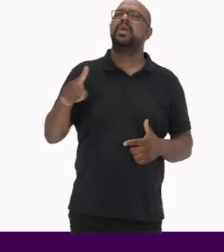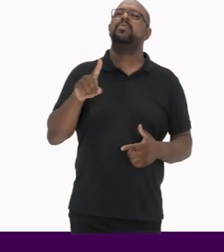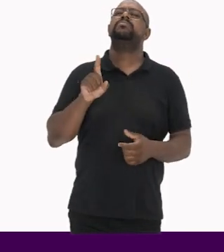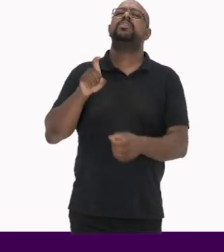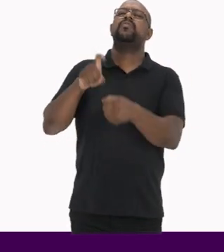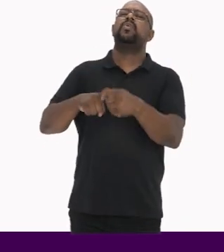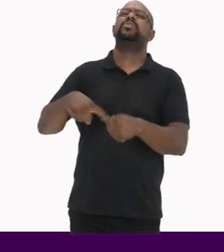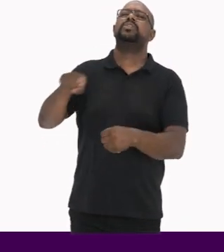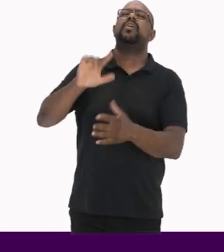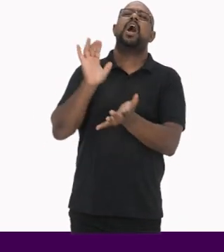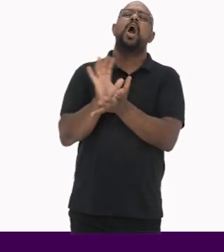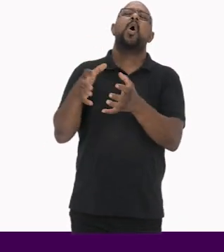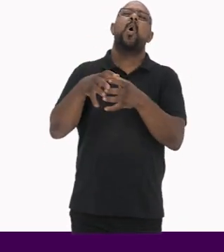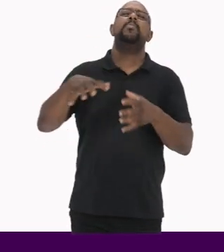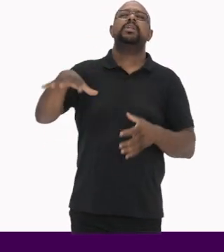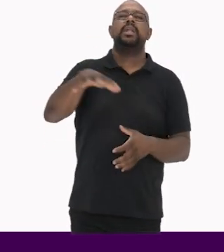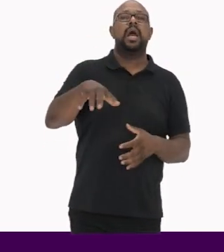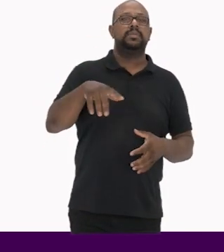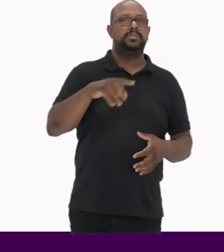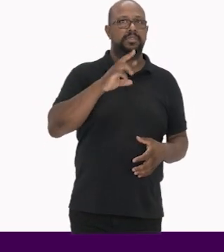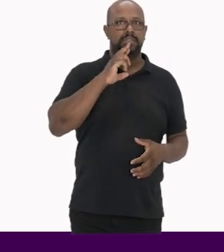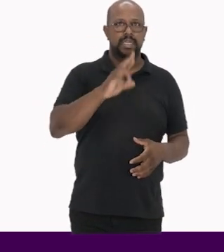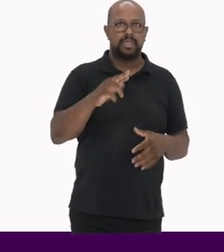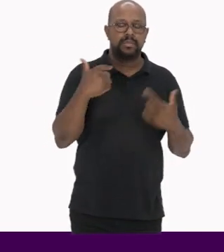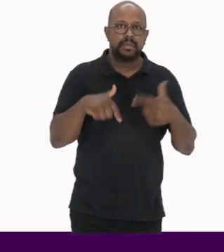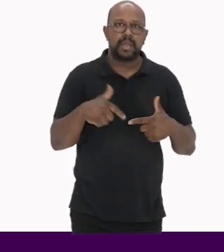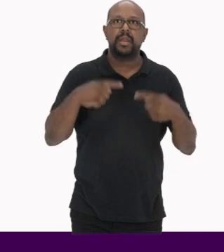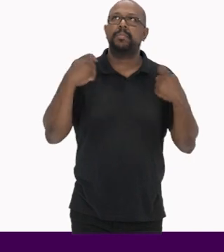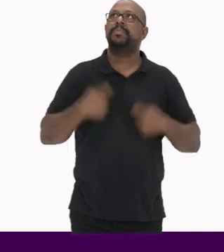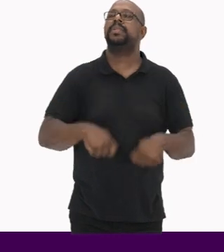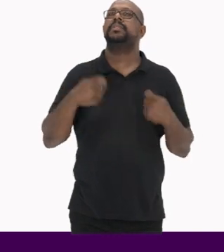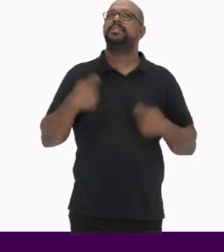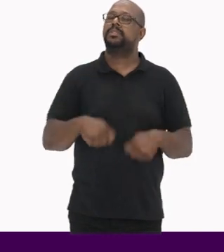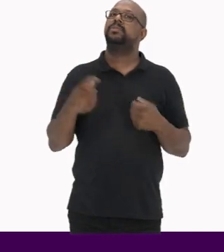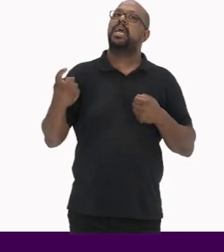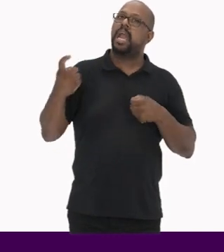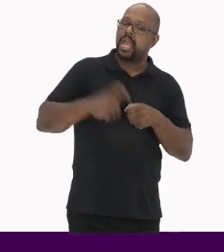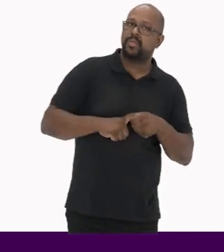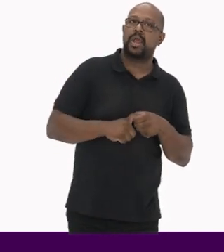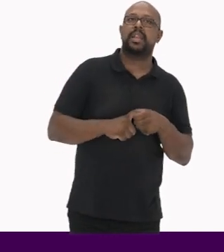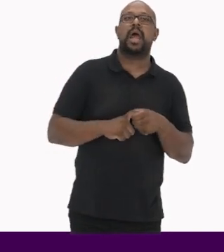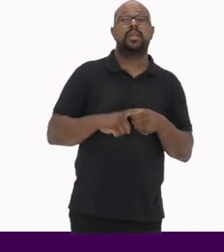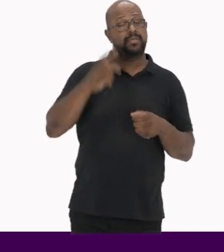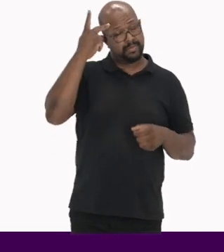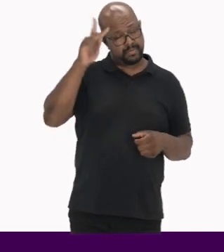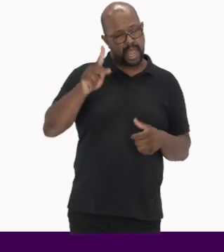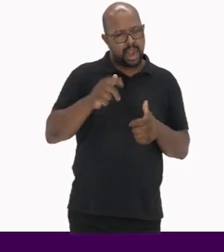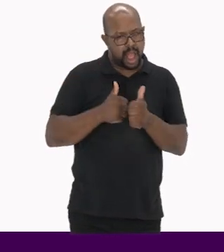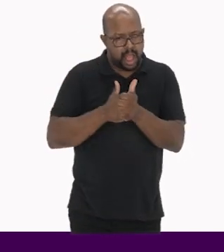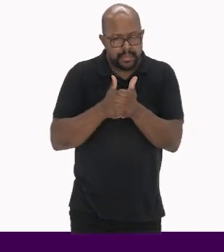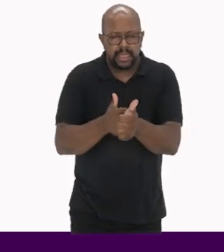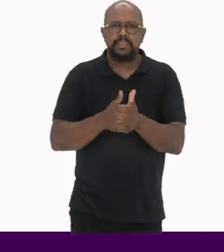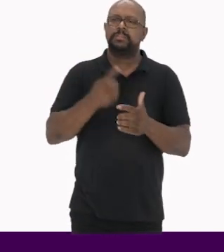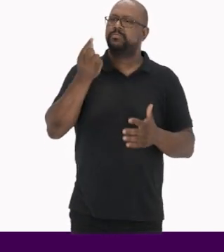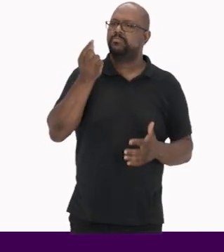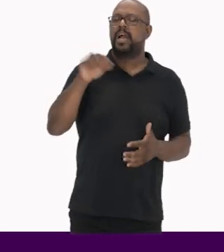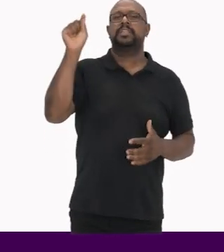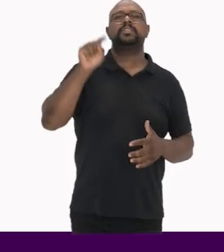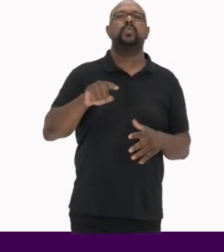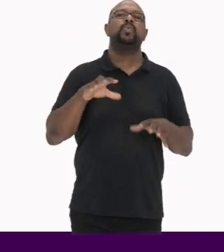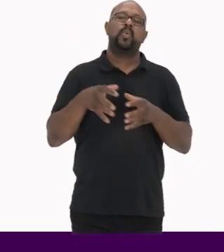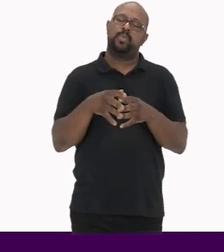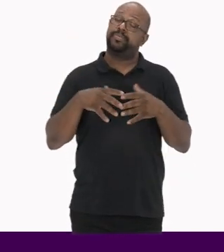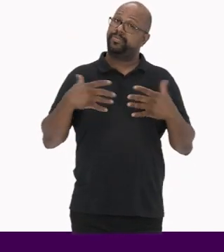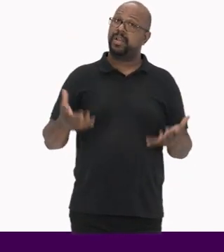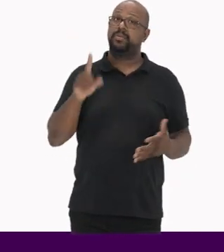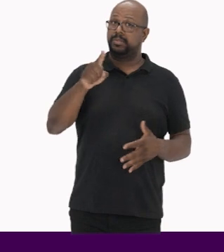devolutivas à comunidade Ou seja, os resultados do trabalho precisam ser retornados para acompanhamento e validação do